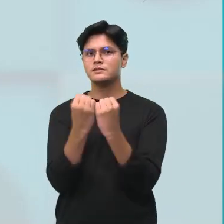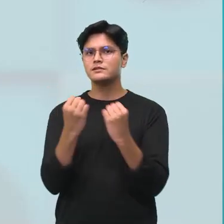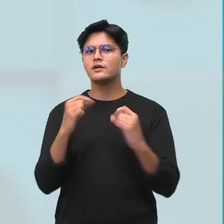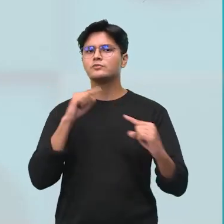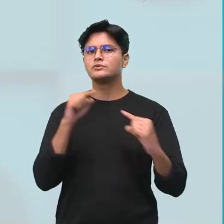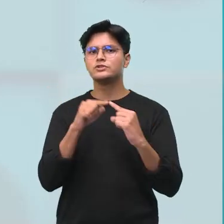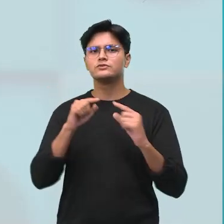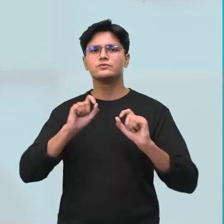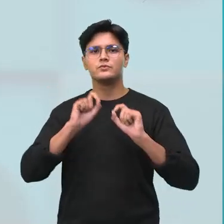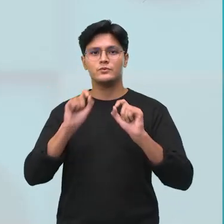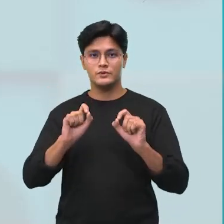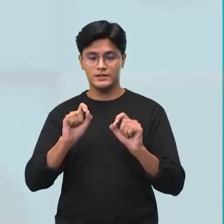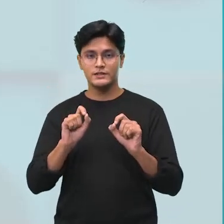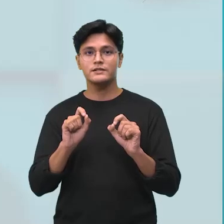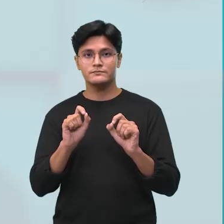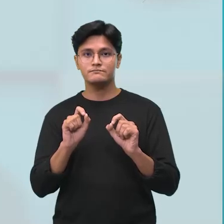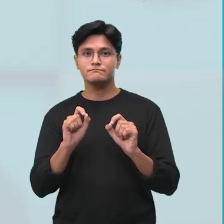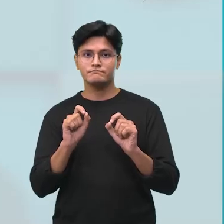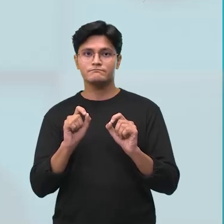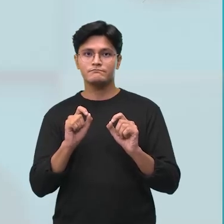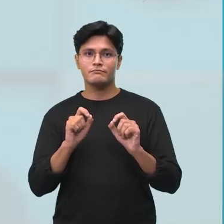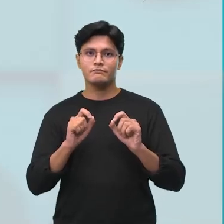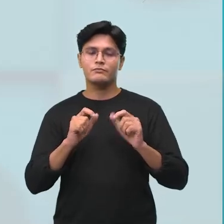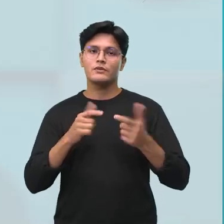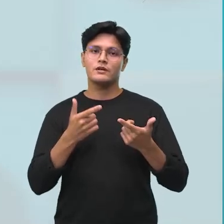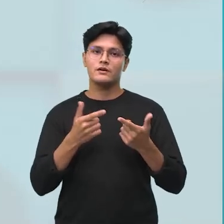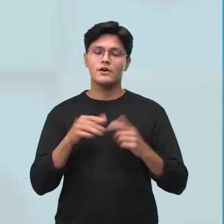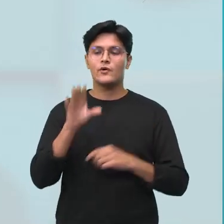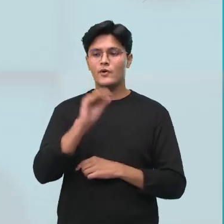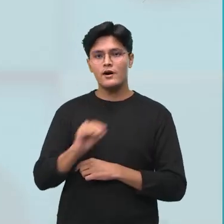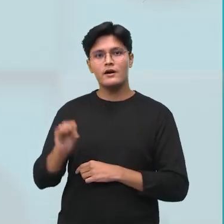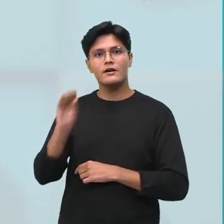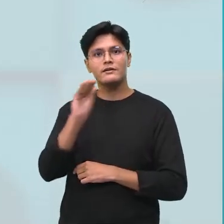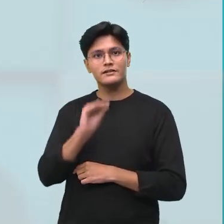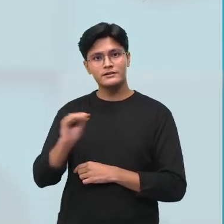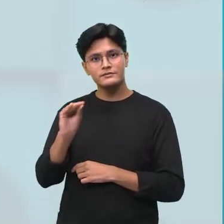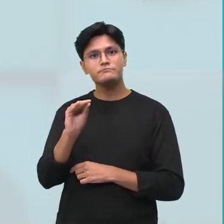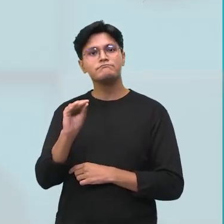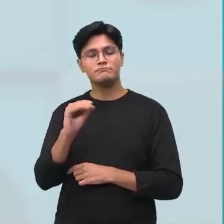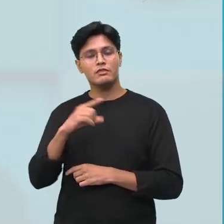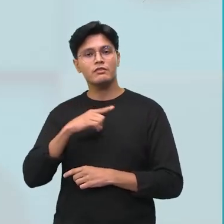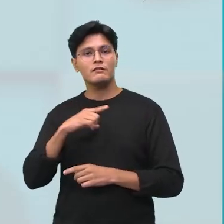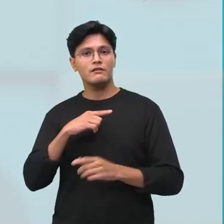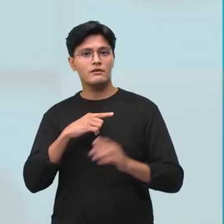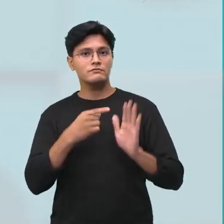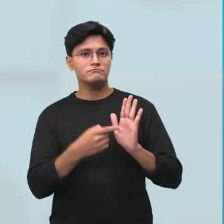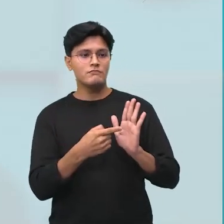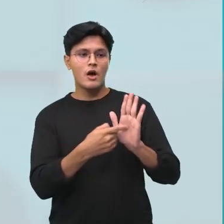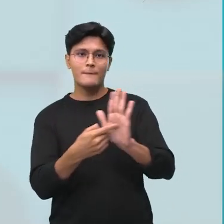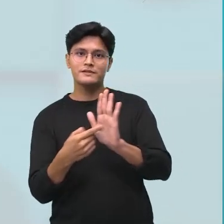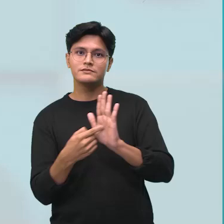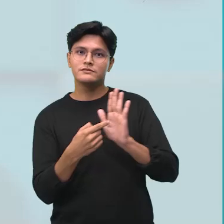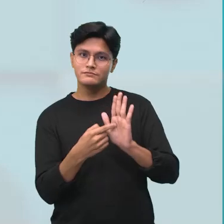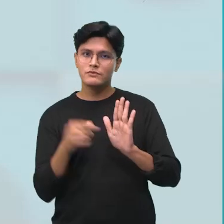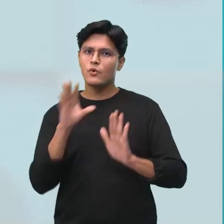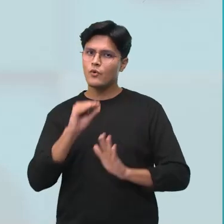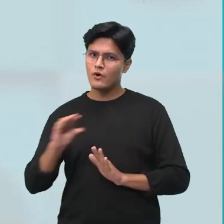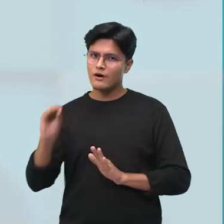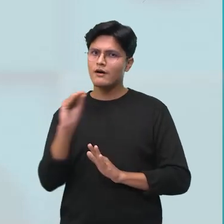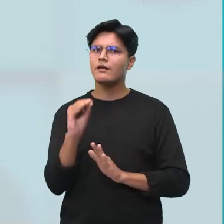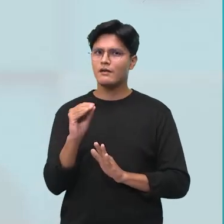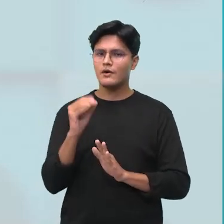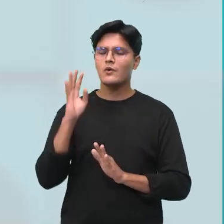para nós trabalharmos, né? Aí a nossa oralidade, né? Ter uma apresentação oral bem bacana, né?